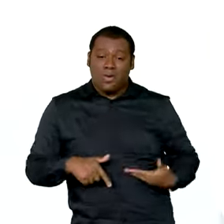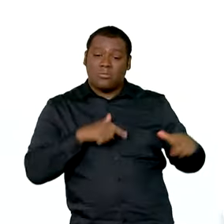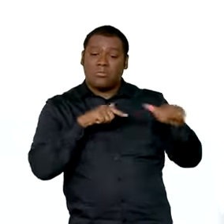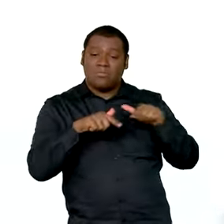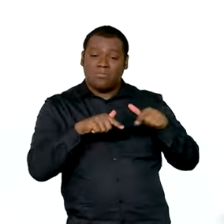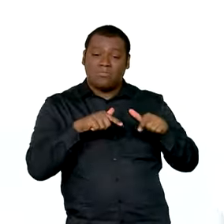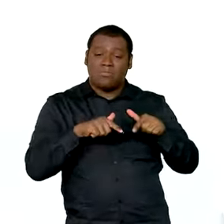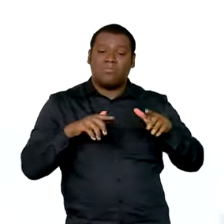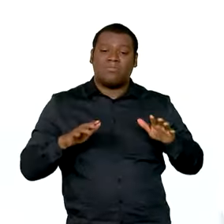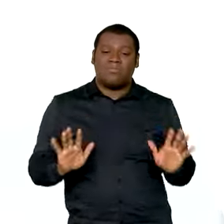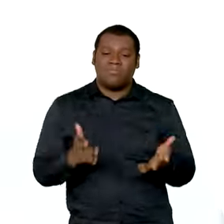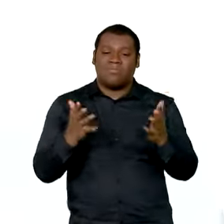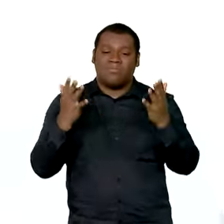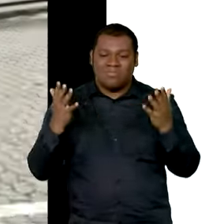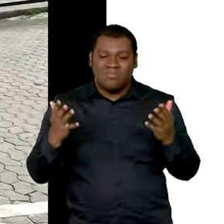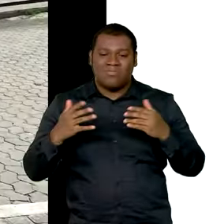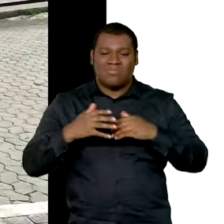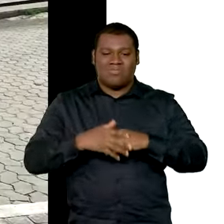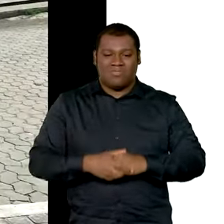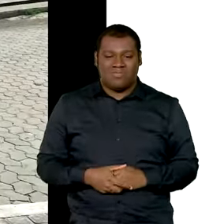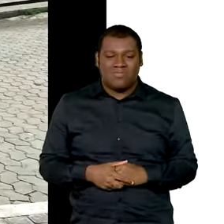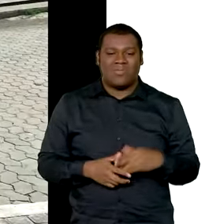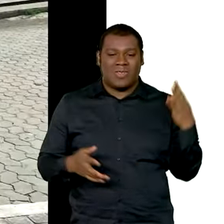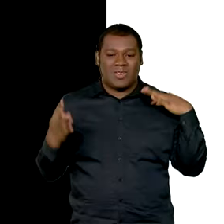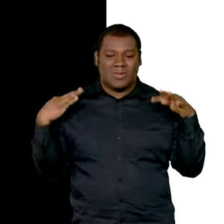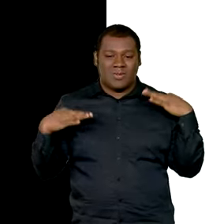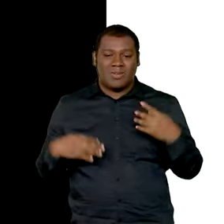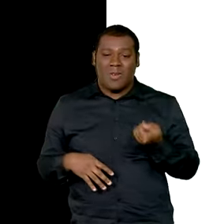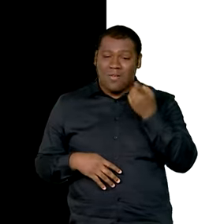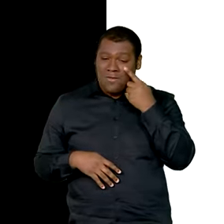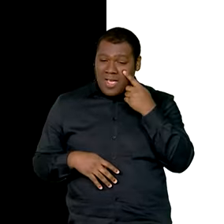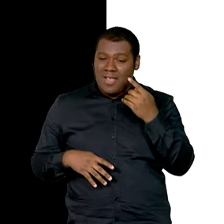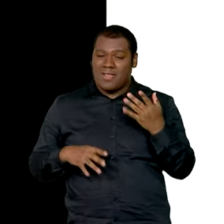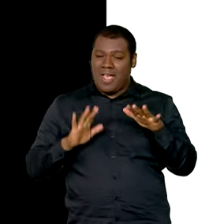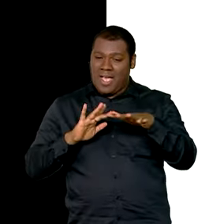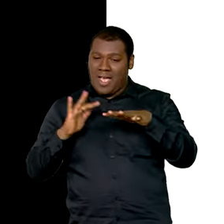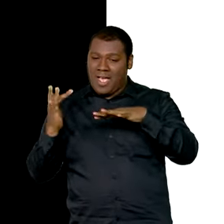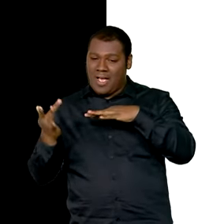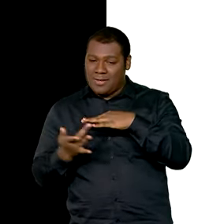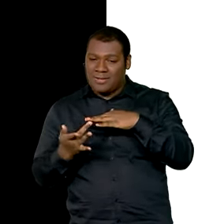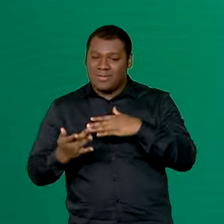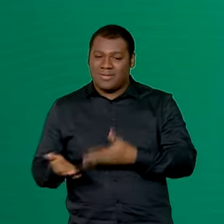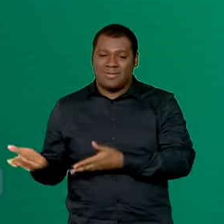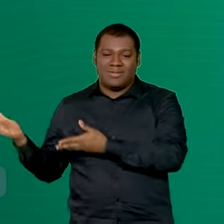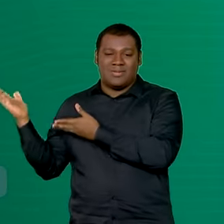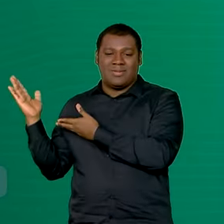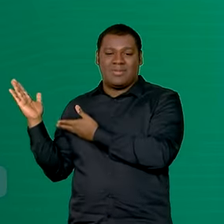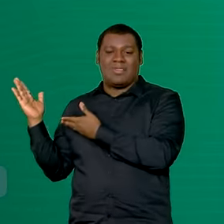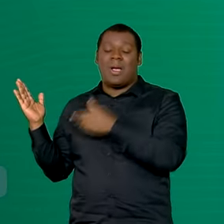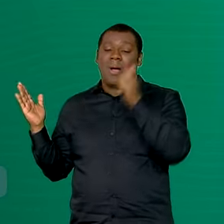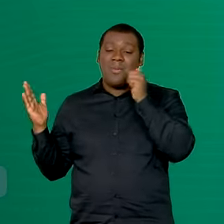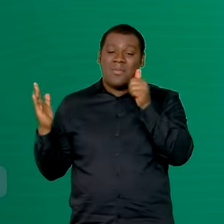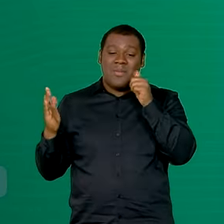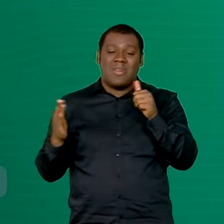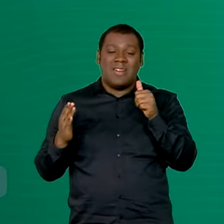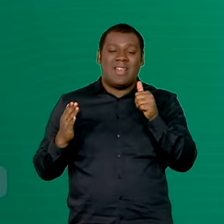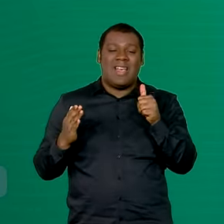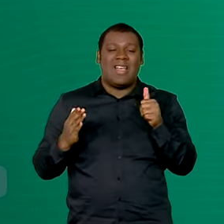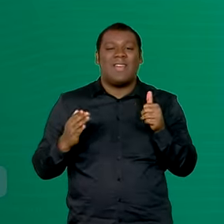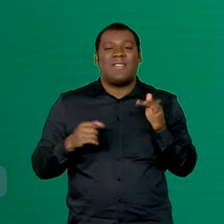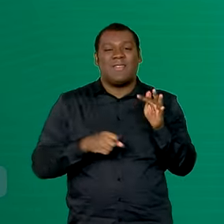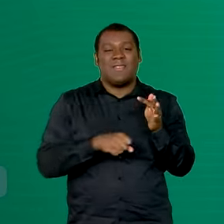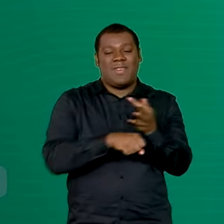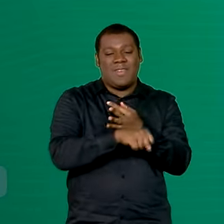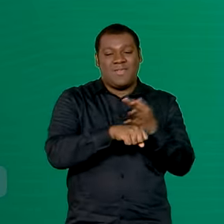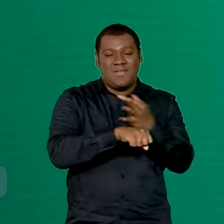Pelas fotos nas redes sociais já dá para ter uma noção do quanto a Thalita se divertiu nas últimas férias em